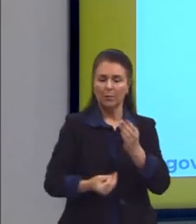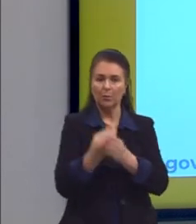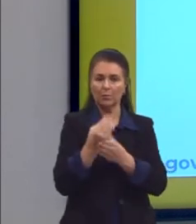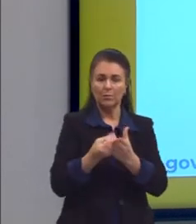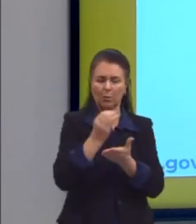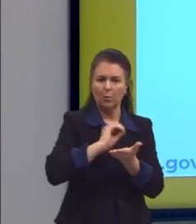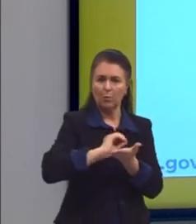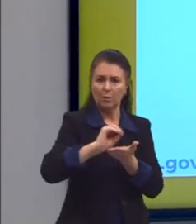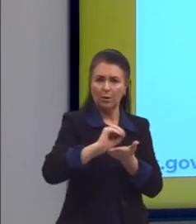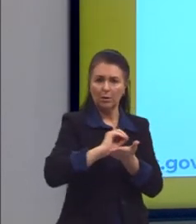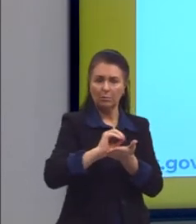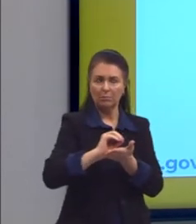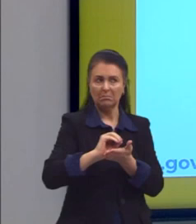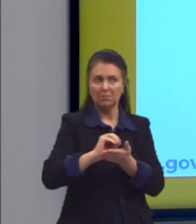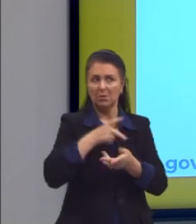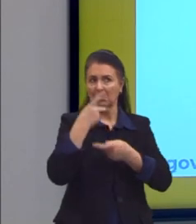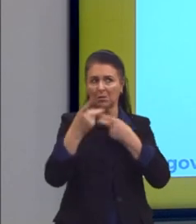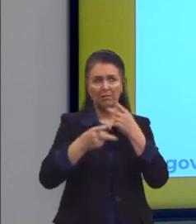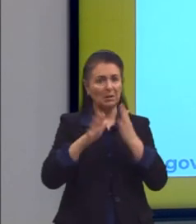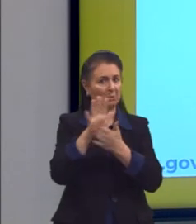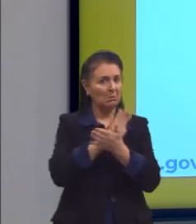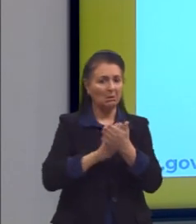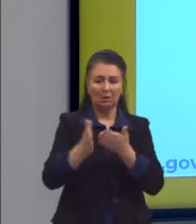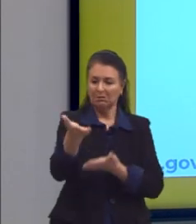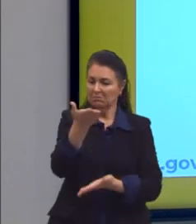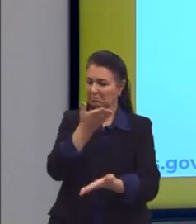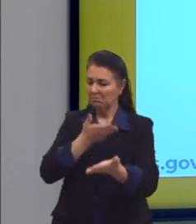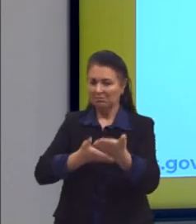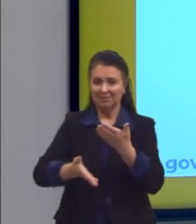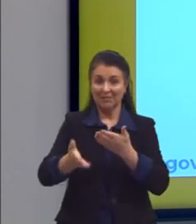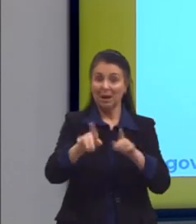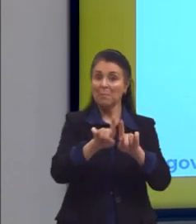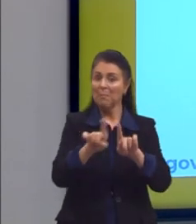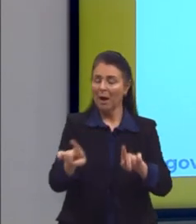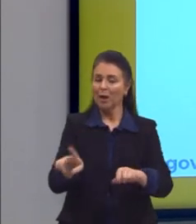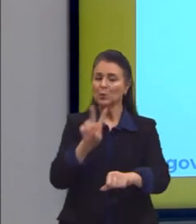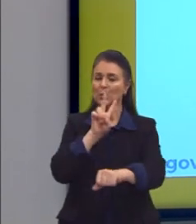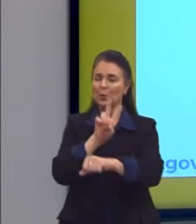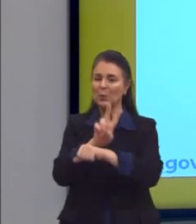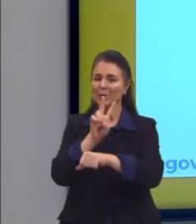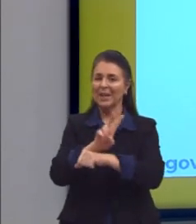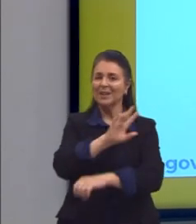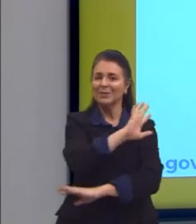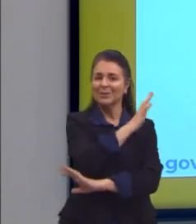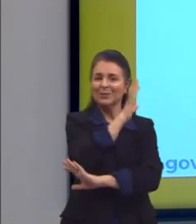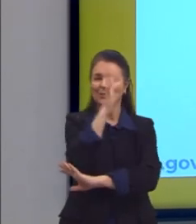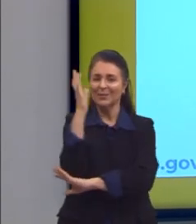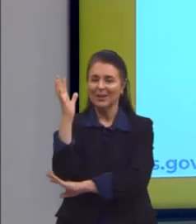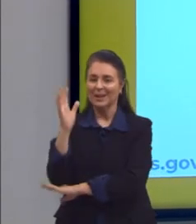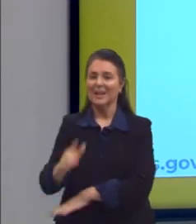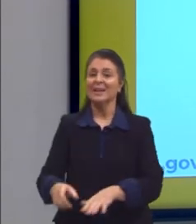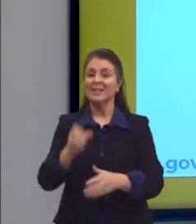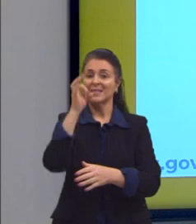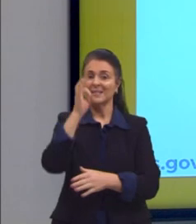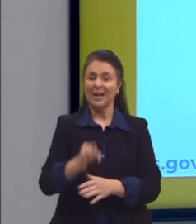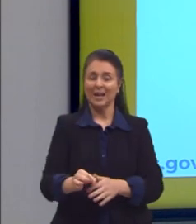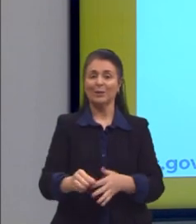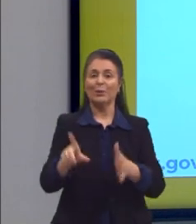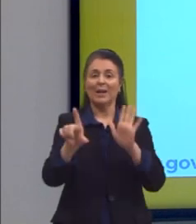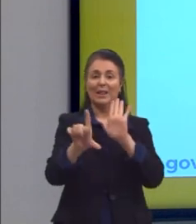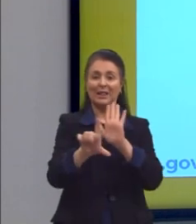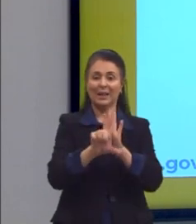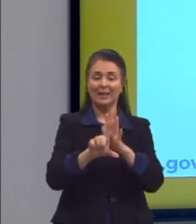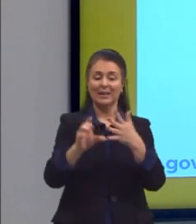falando da questão comercial aqui. Está falando da preservação do meio ambiente. Então, é a alternativa C. Saber